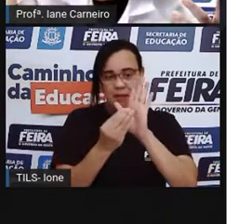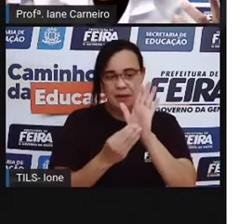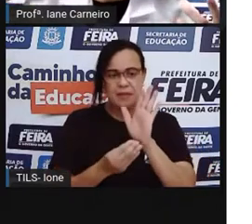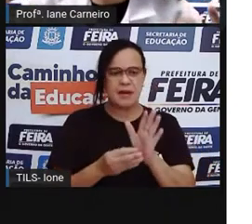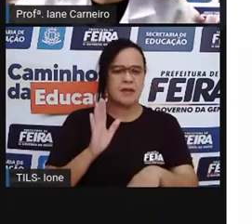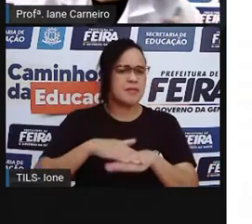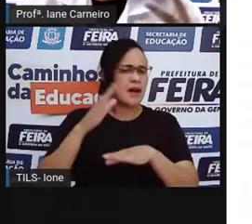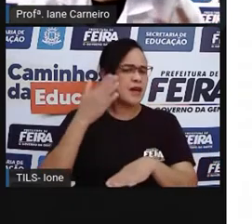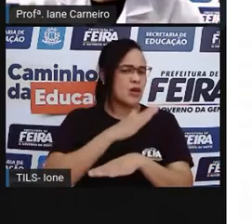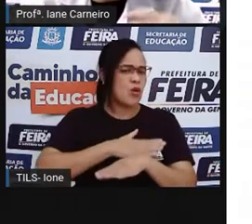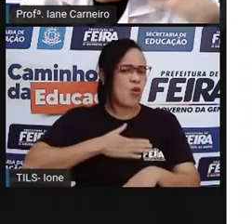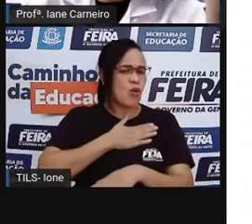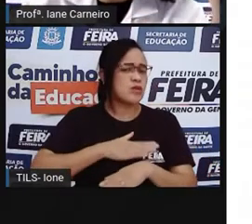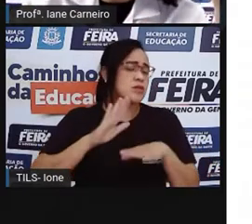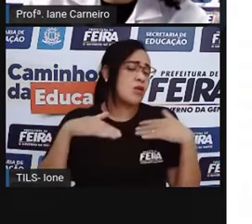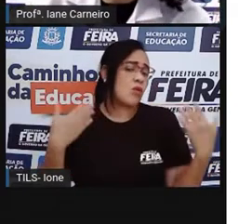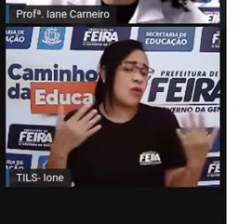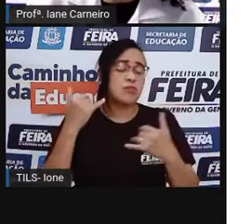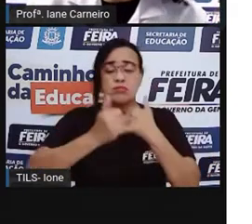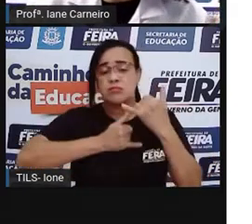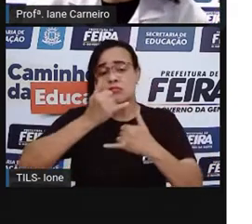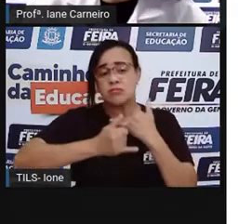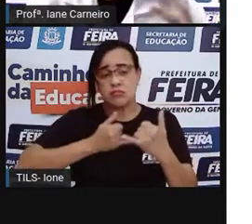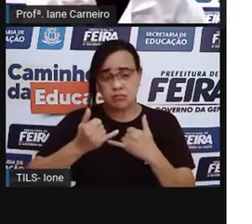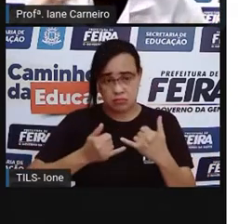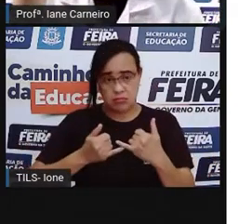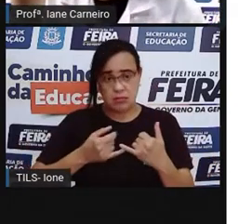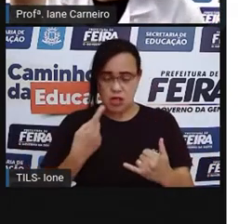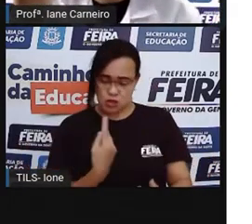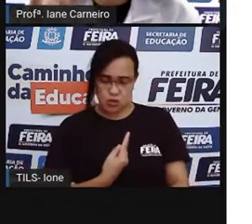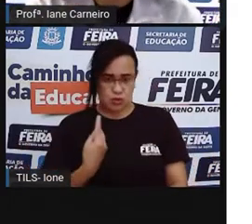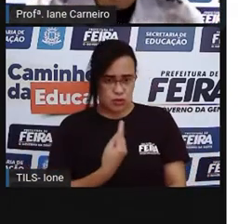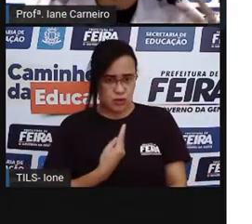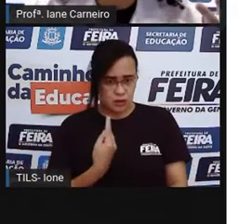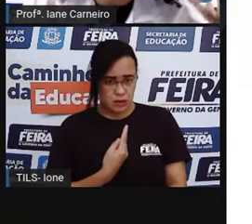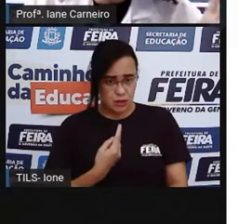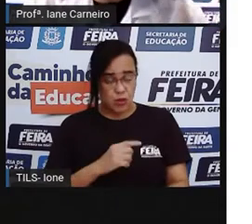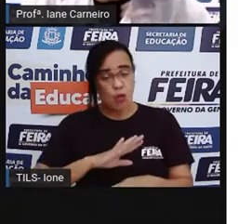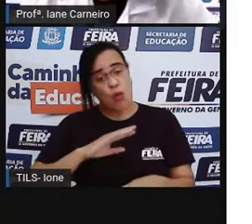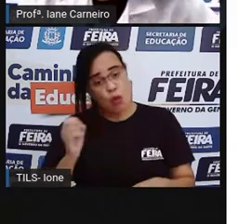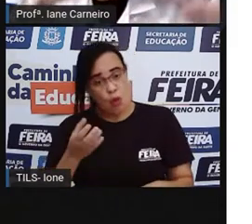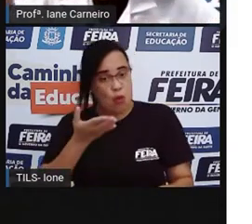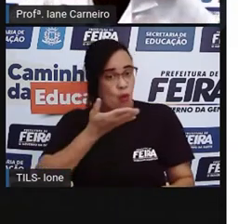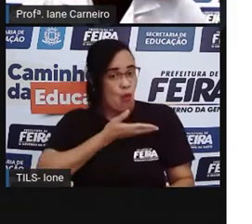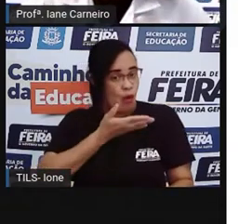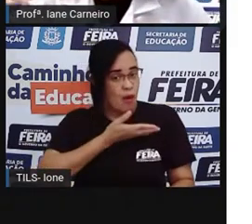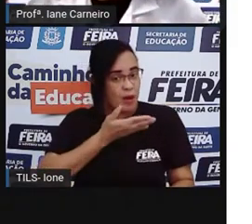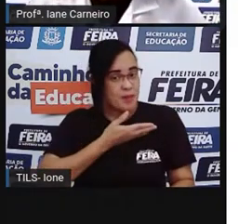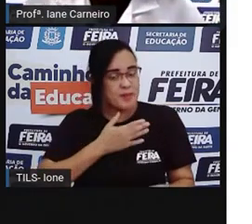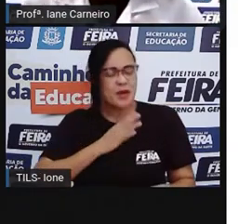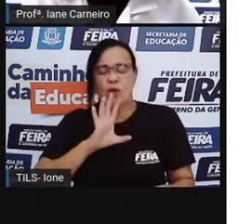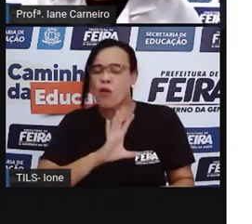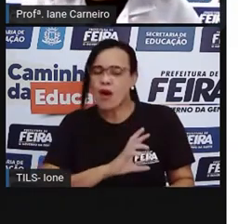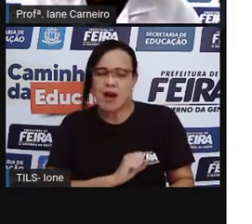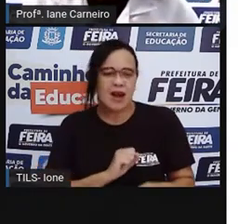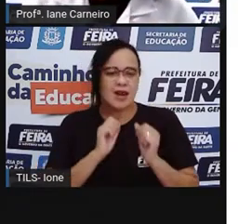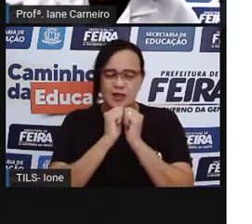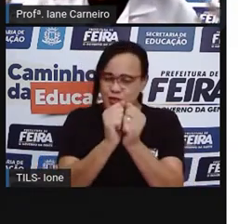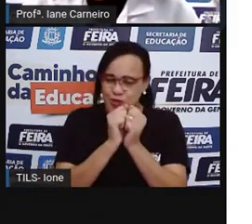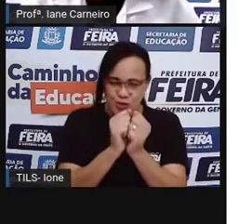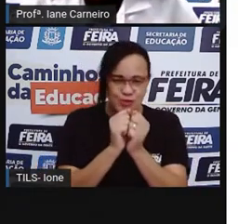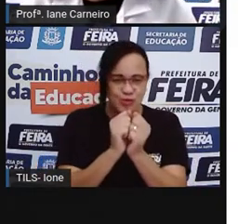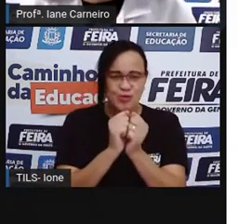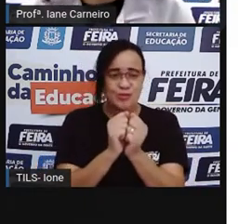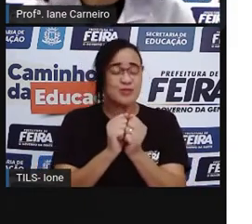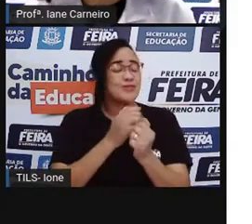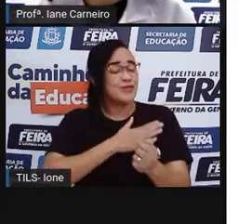de brincar. Se você gosta de brincar sozinho, se você tem algum coleguinha que você ama brincar e tem alguma brincadeira especial que